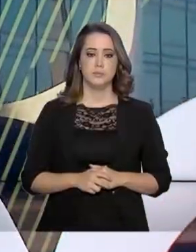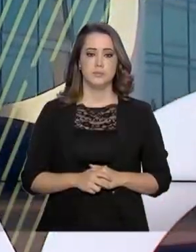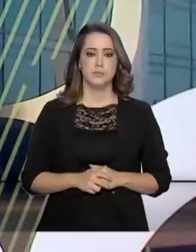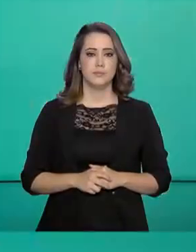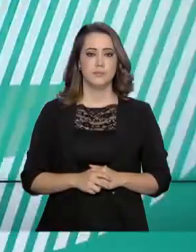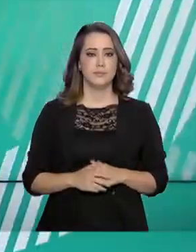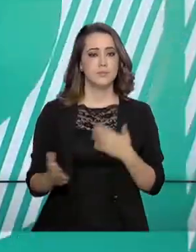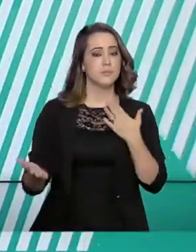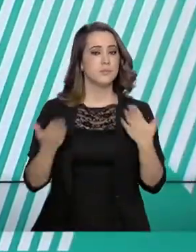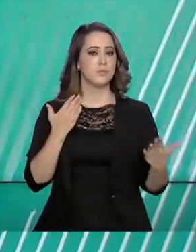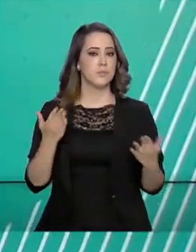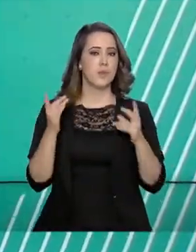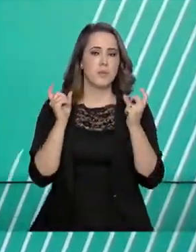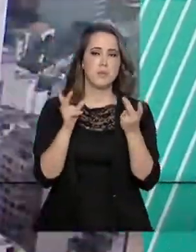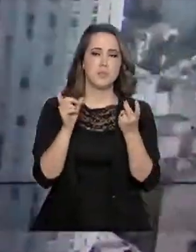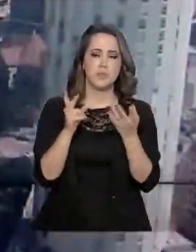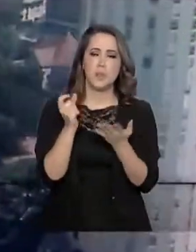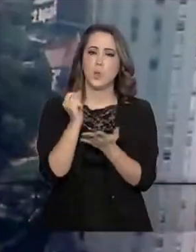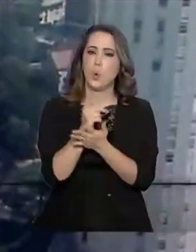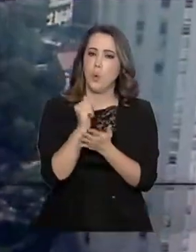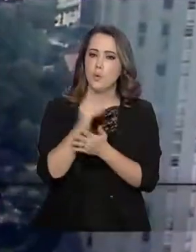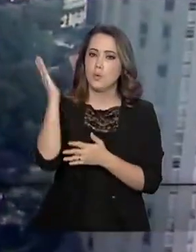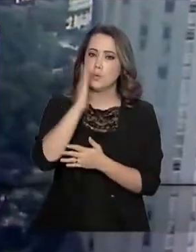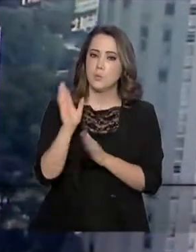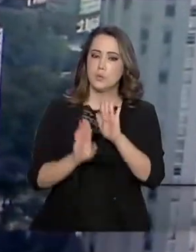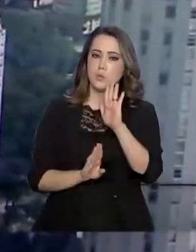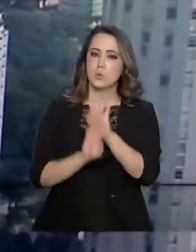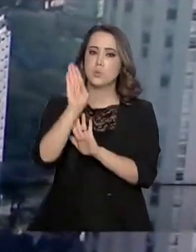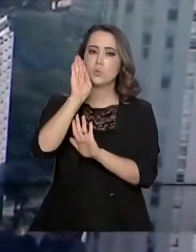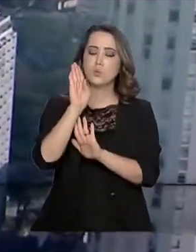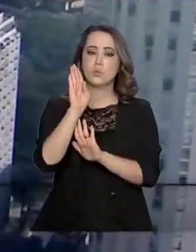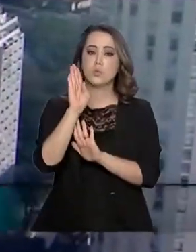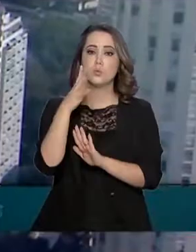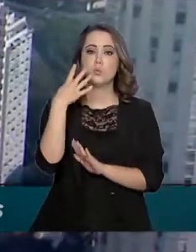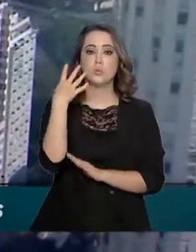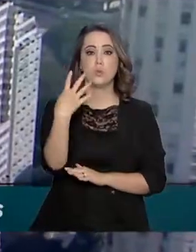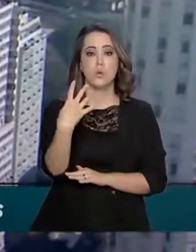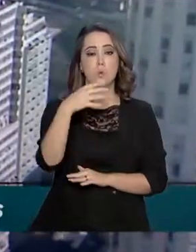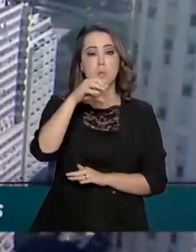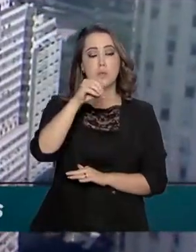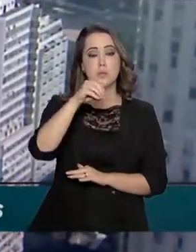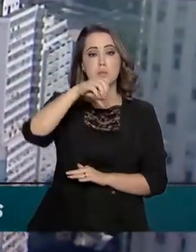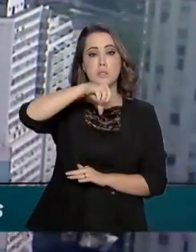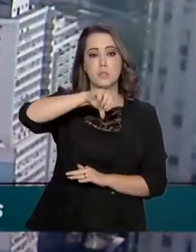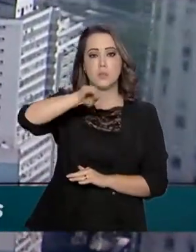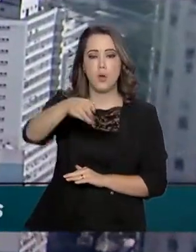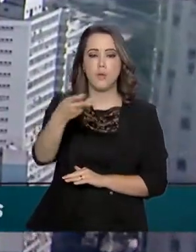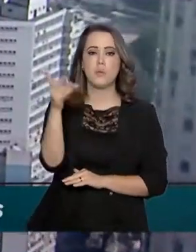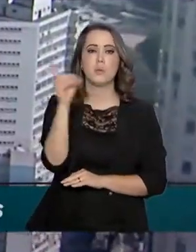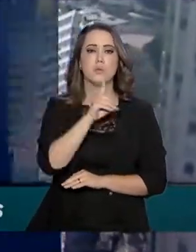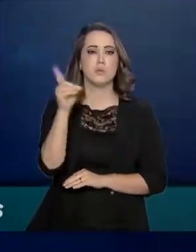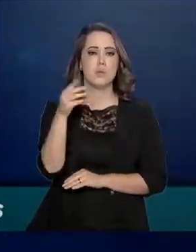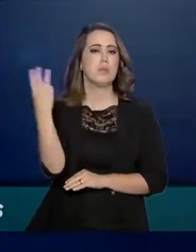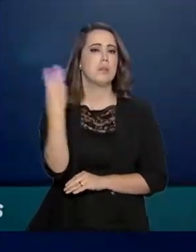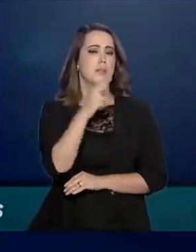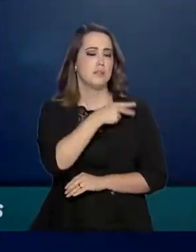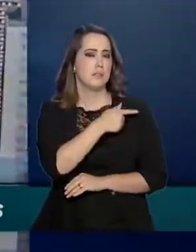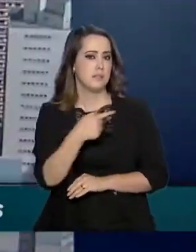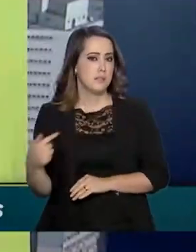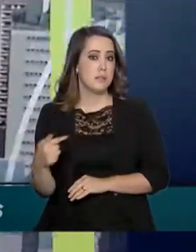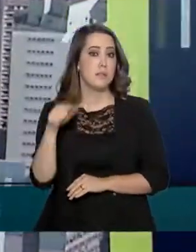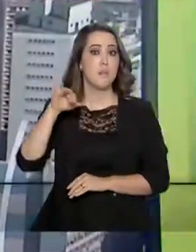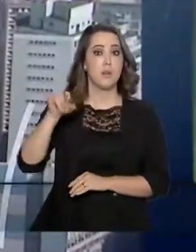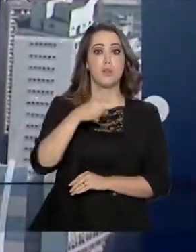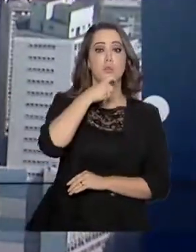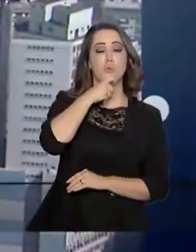A balança comercial brasileira registrou um superávit de US 409 milhões na terceira semana de